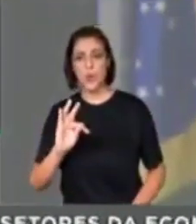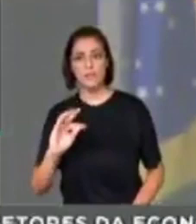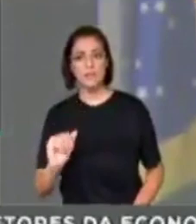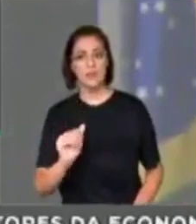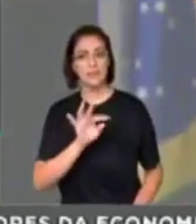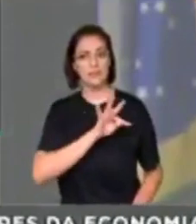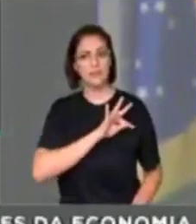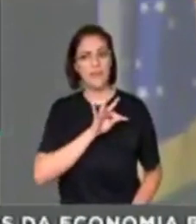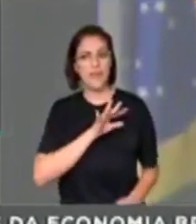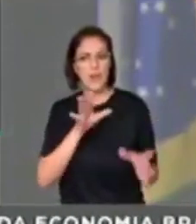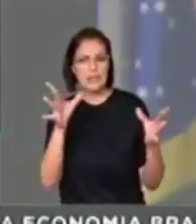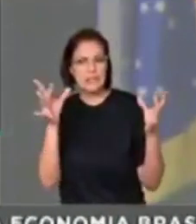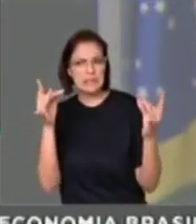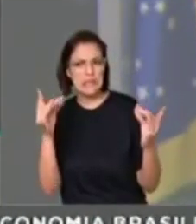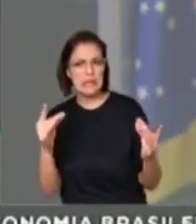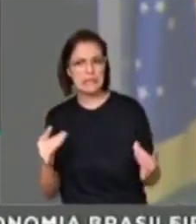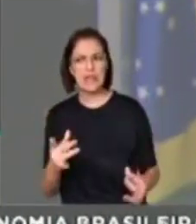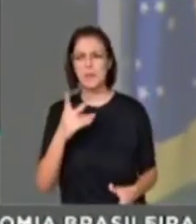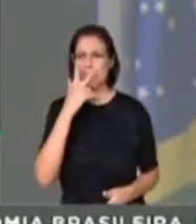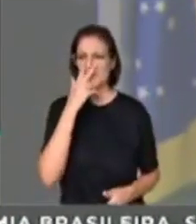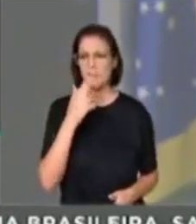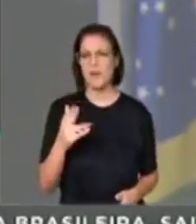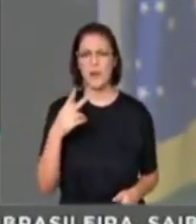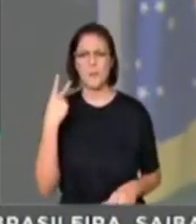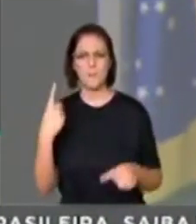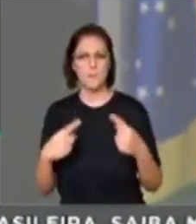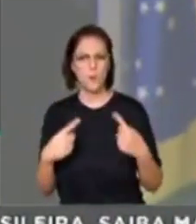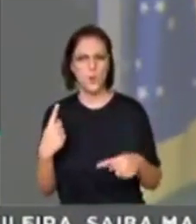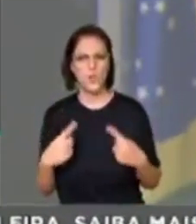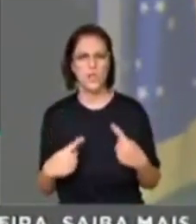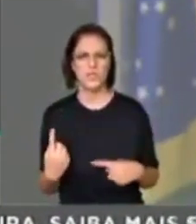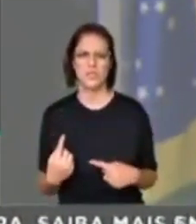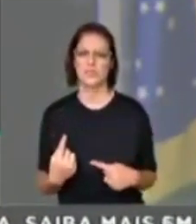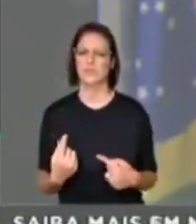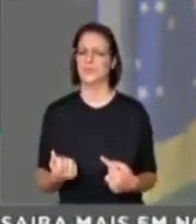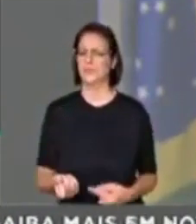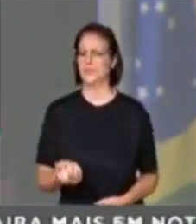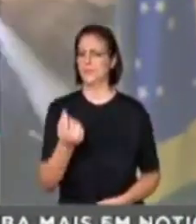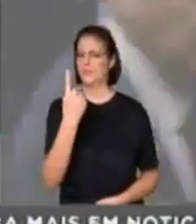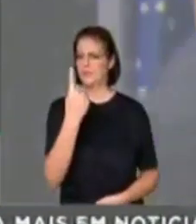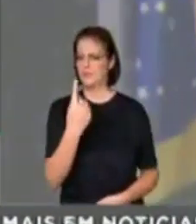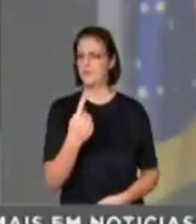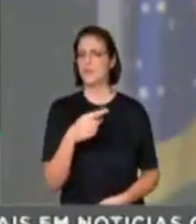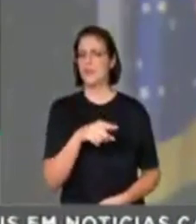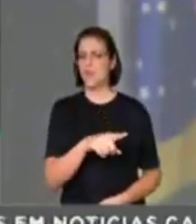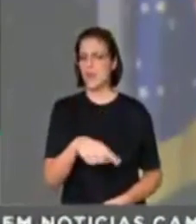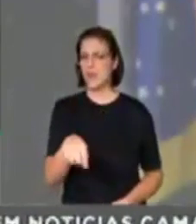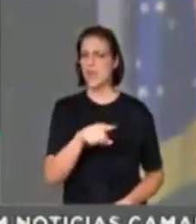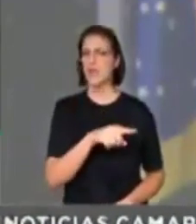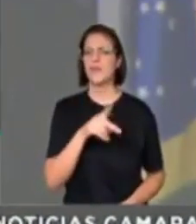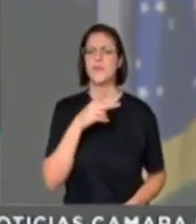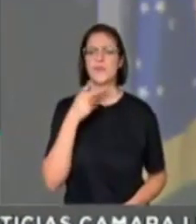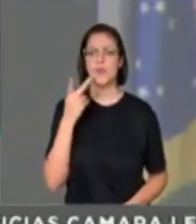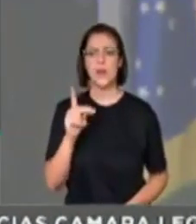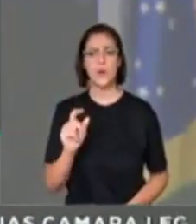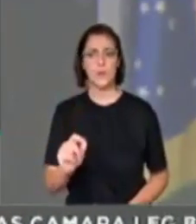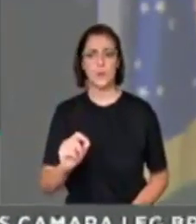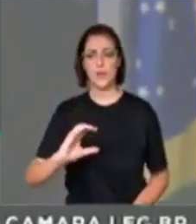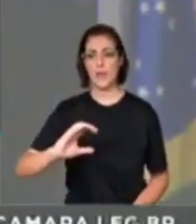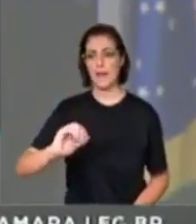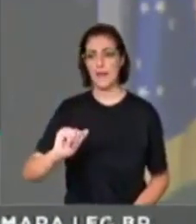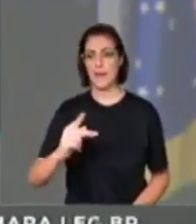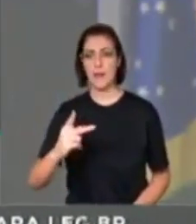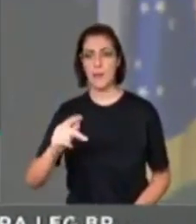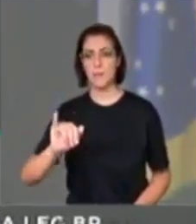discurso político dentro da nota técnica. Os procuradores alegam que a capitalização aumenta a